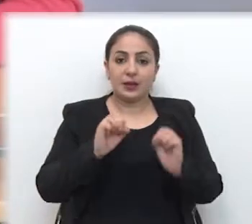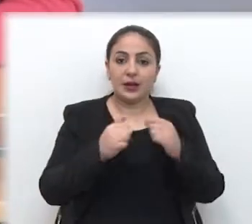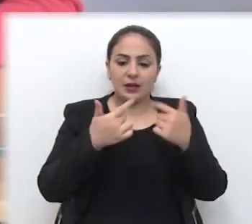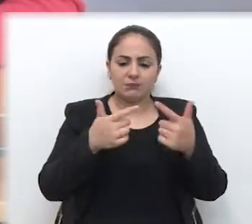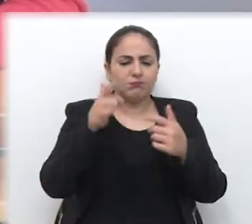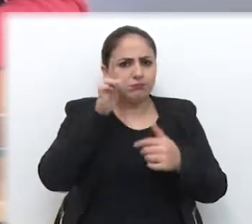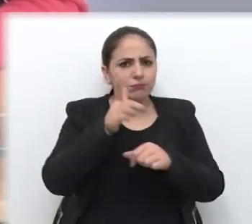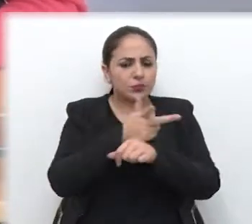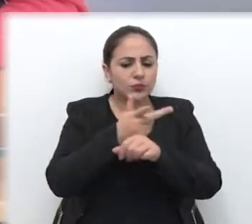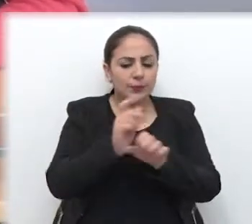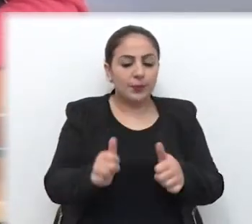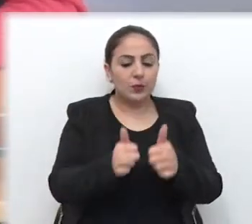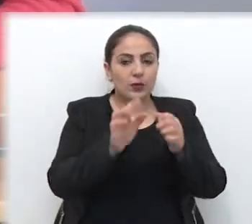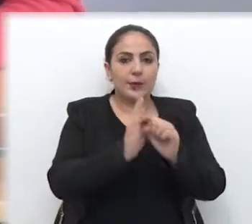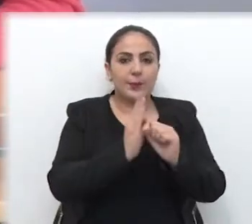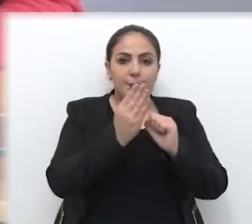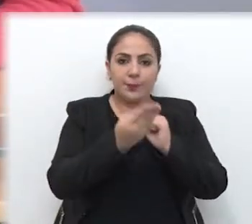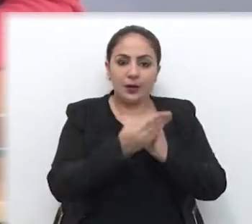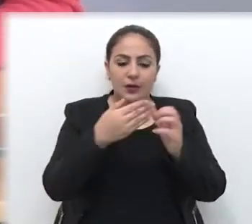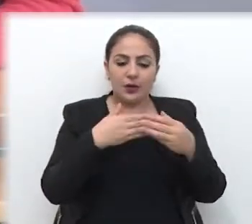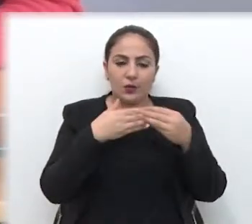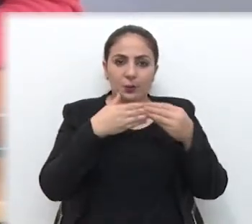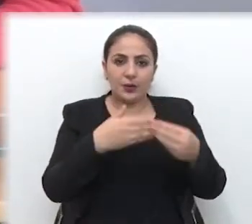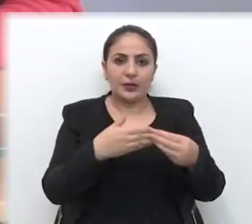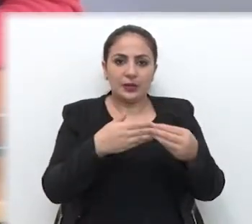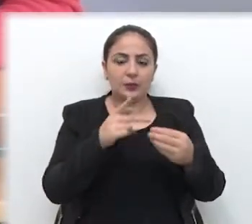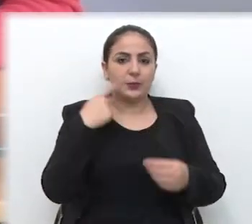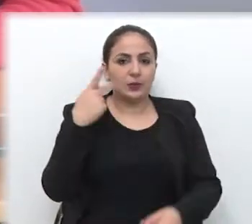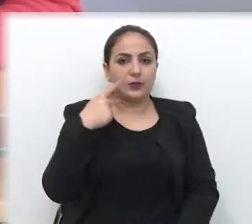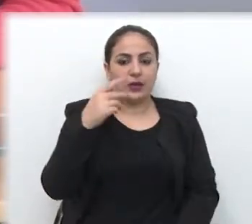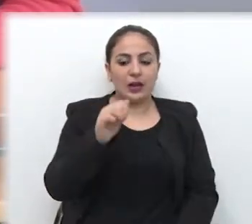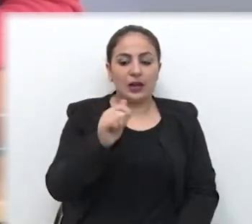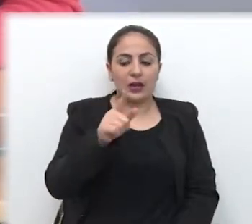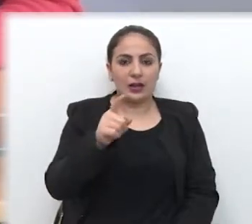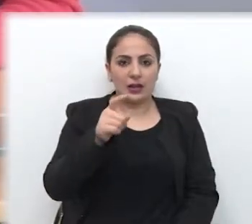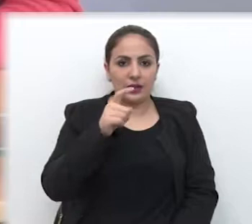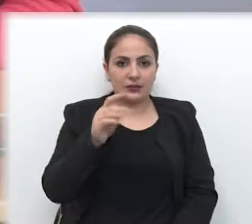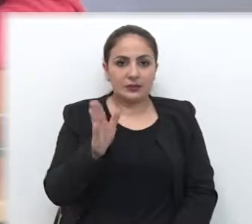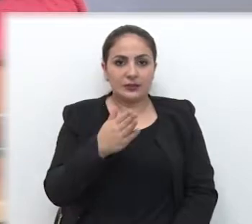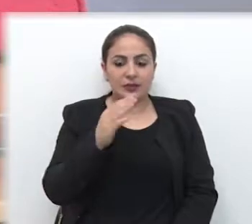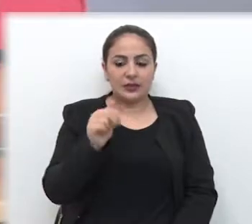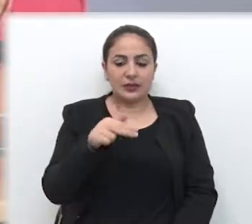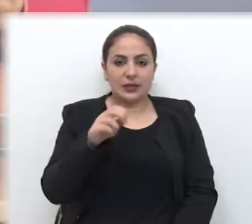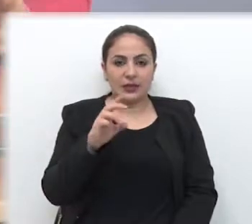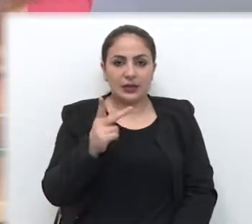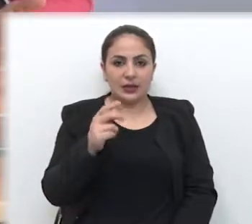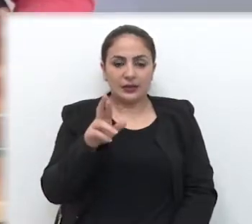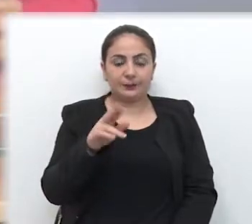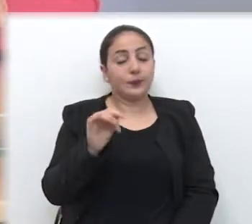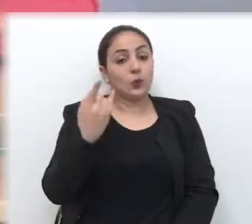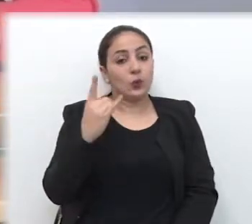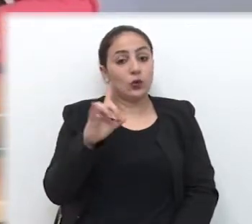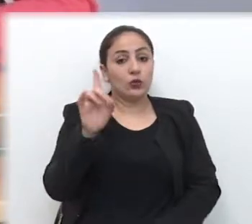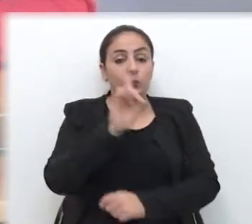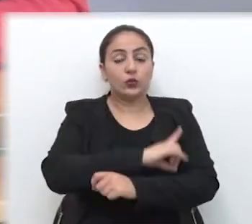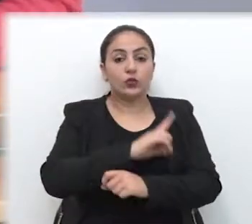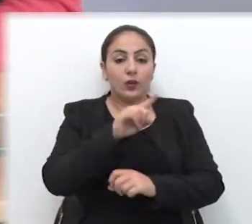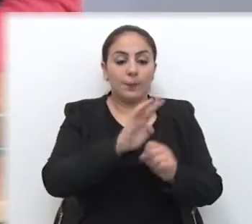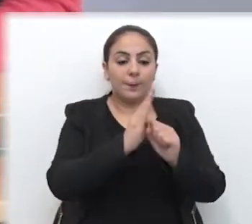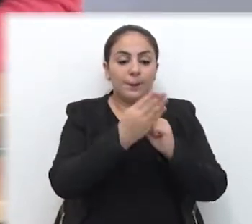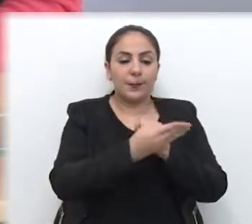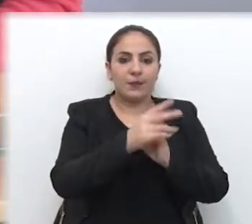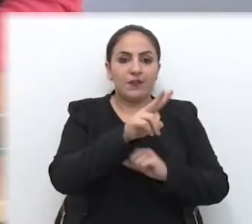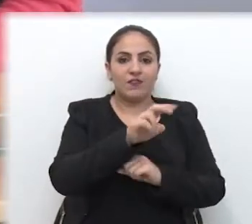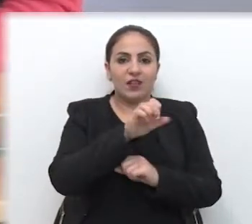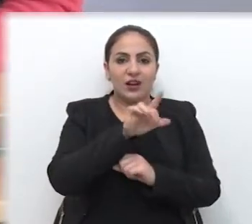Ações de melhorias nos bairros estão sendo acompanhadas pelo vereador Alex Necker. E nos últimos dias foi a vez do